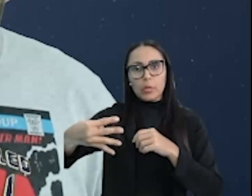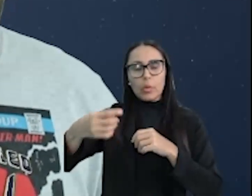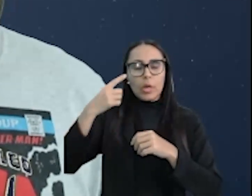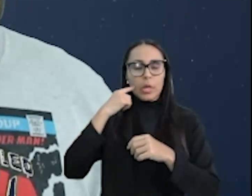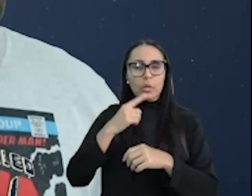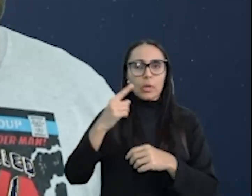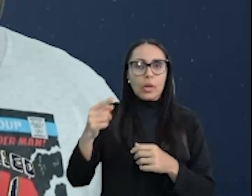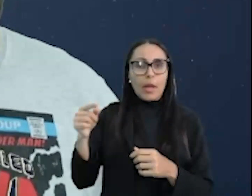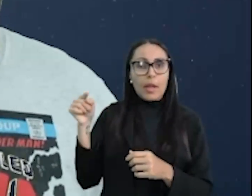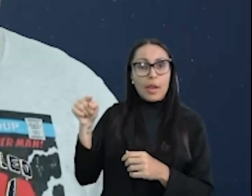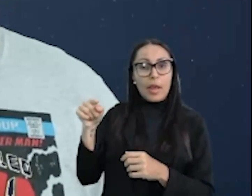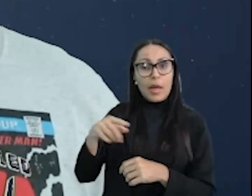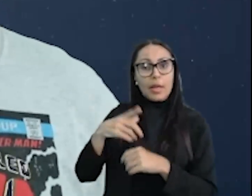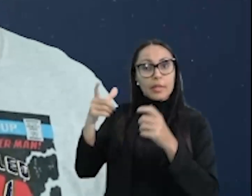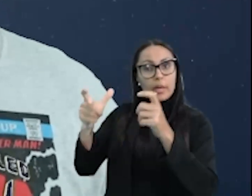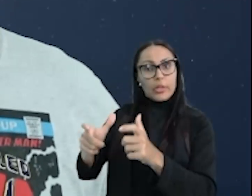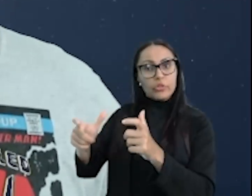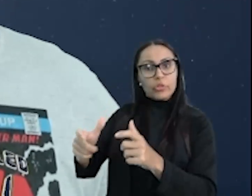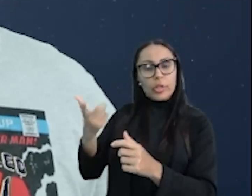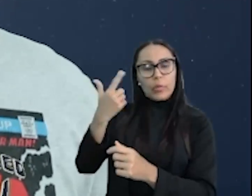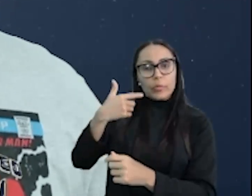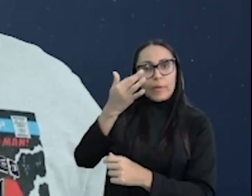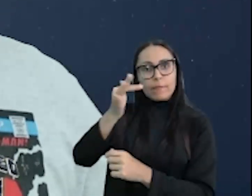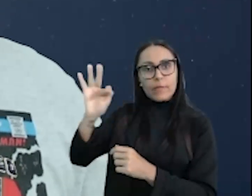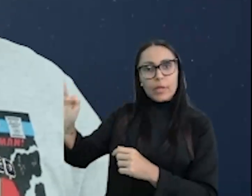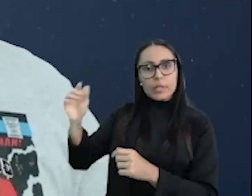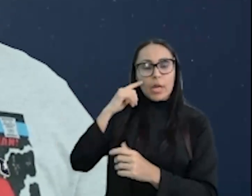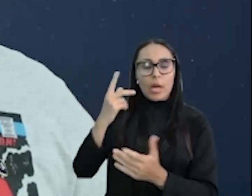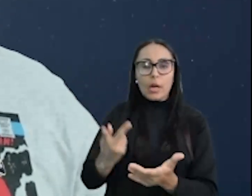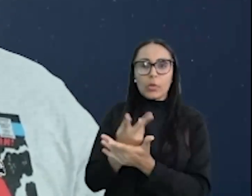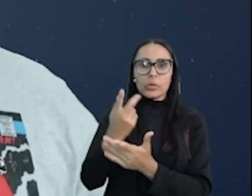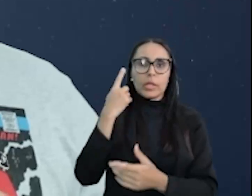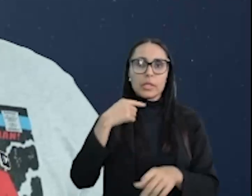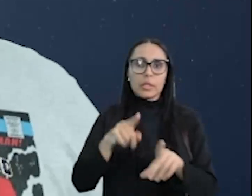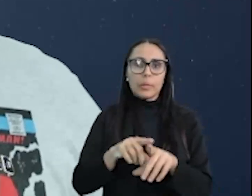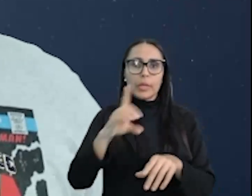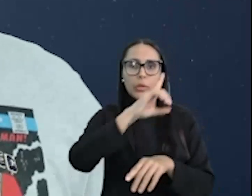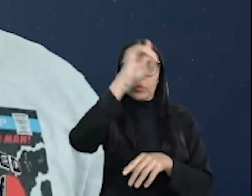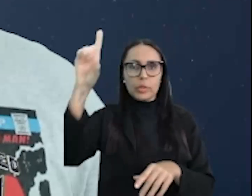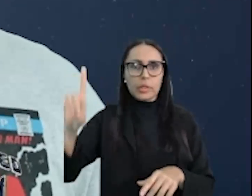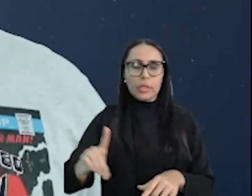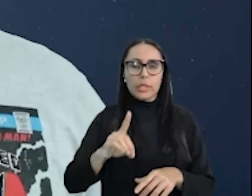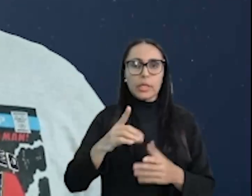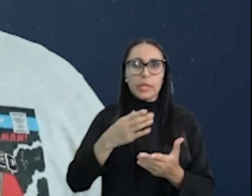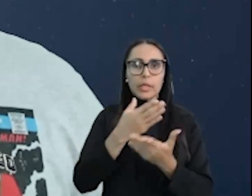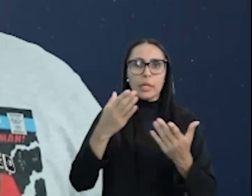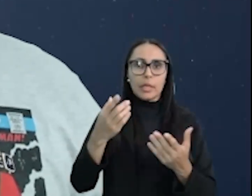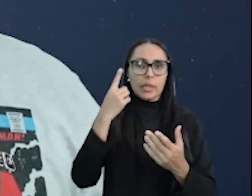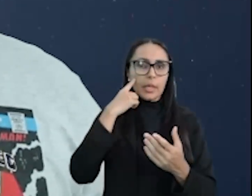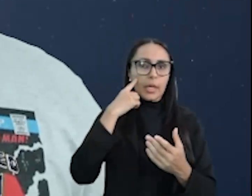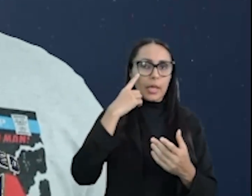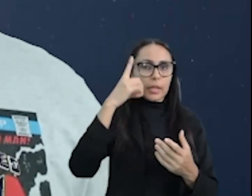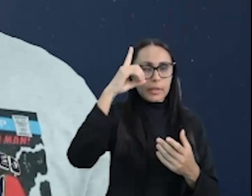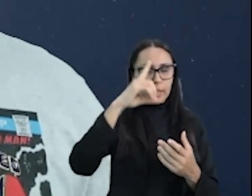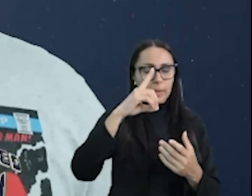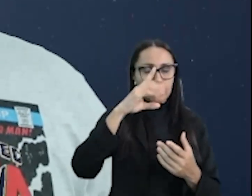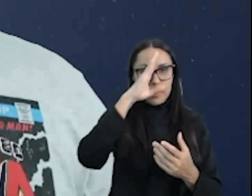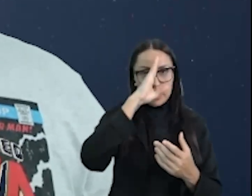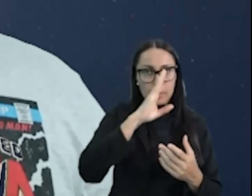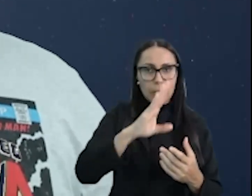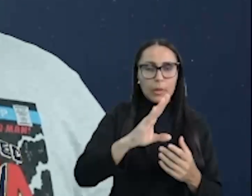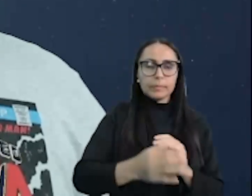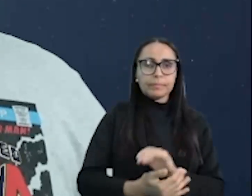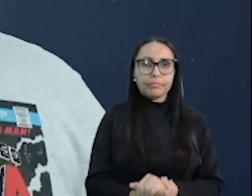lá na Normandia, região da França, onde acontece o chamado Dia D, ou Operação Overlord.